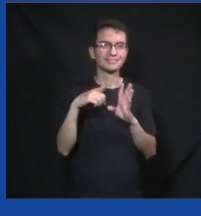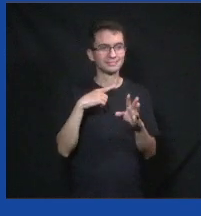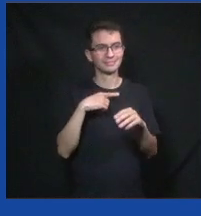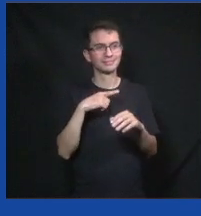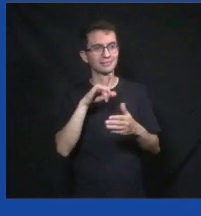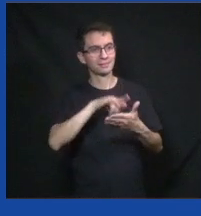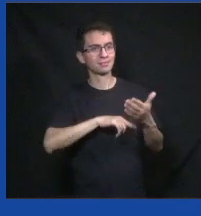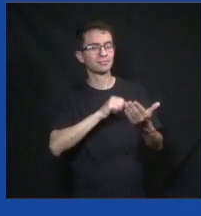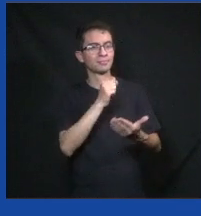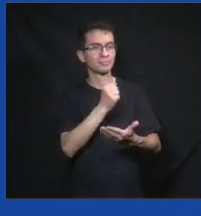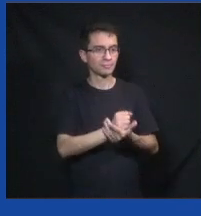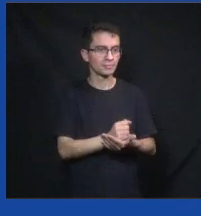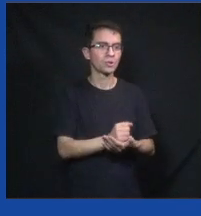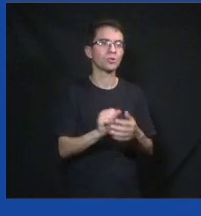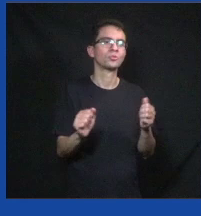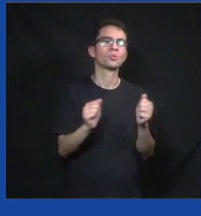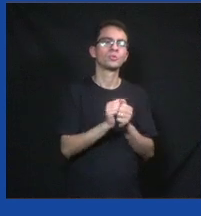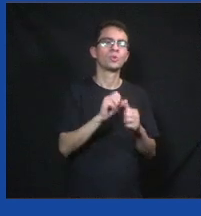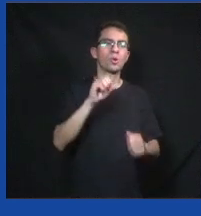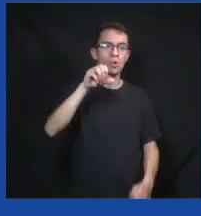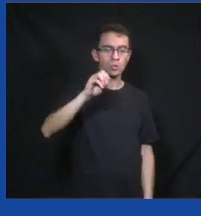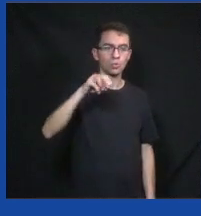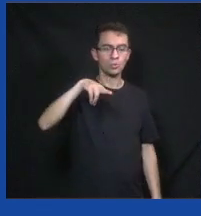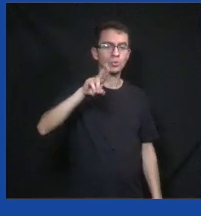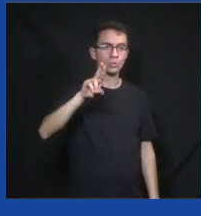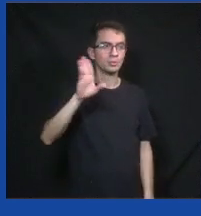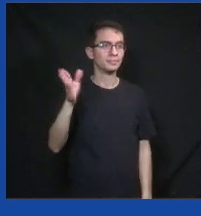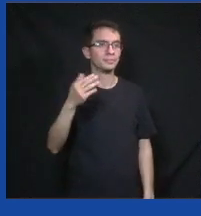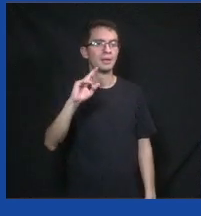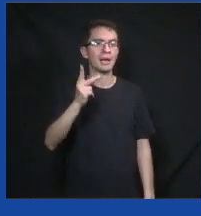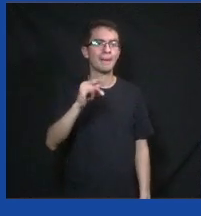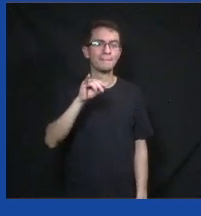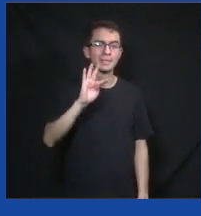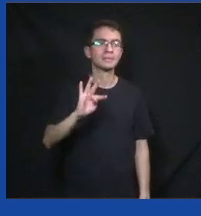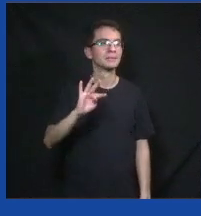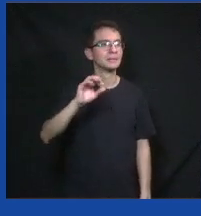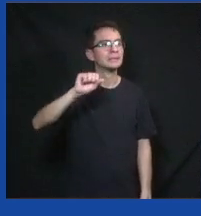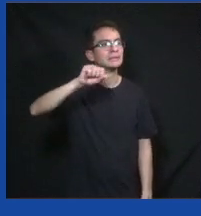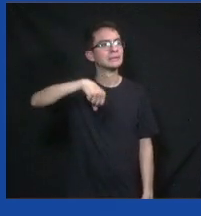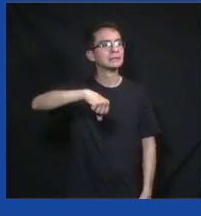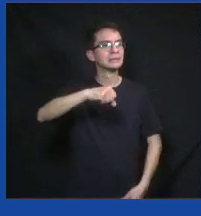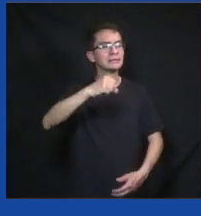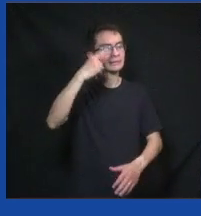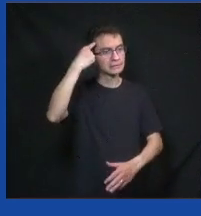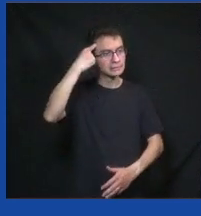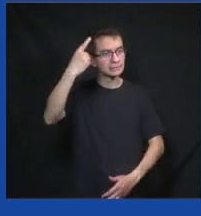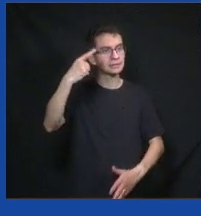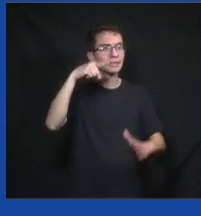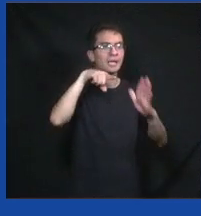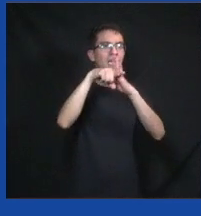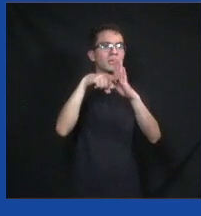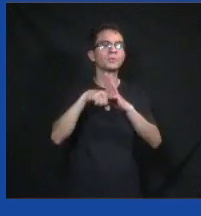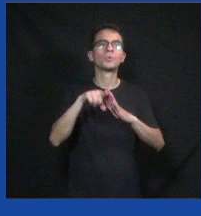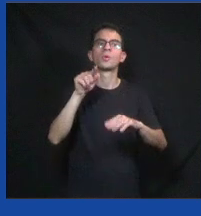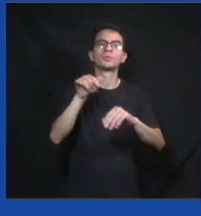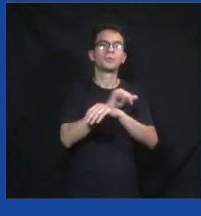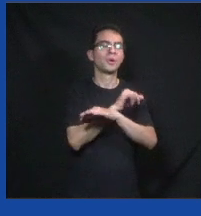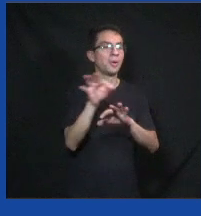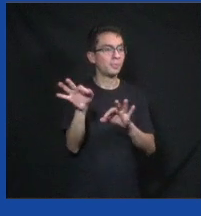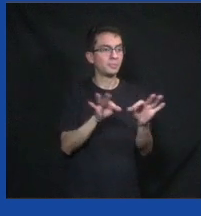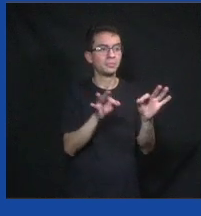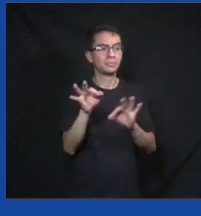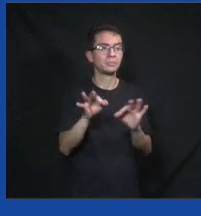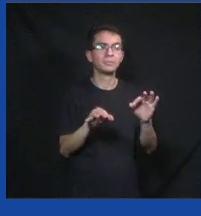com a ONU Habitat no Brasil, que inclusive essa semana começa uma nova pesquisa sobre cidades sustentáveis, que a gente faz isso,